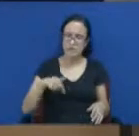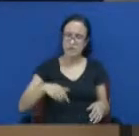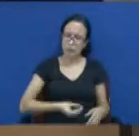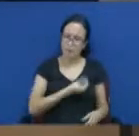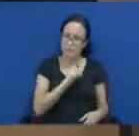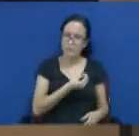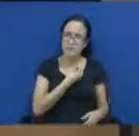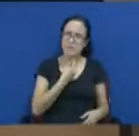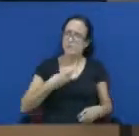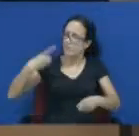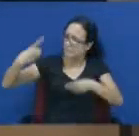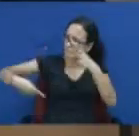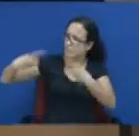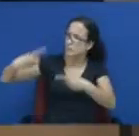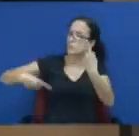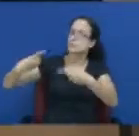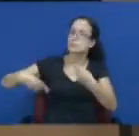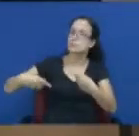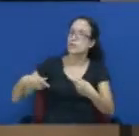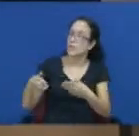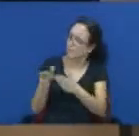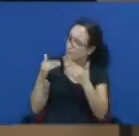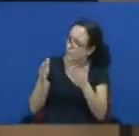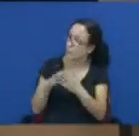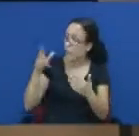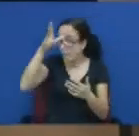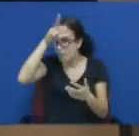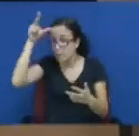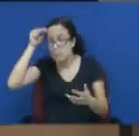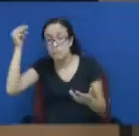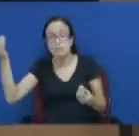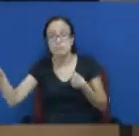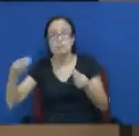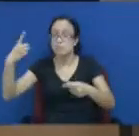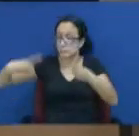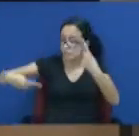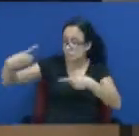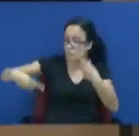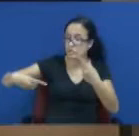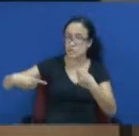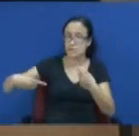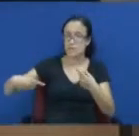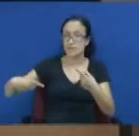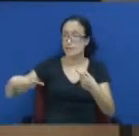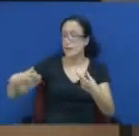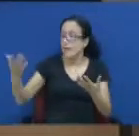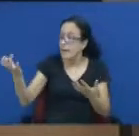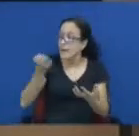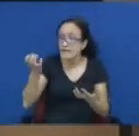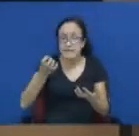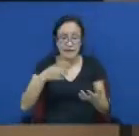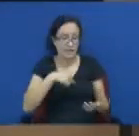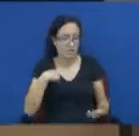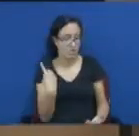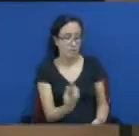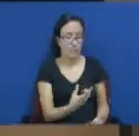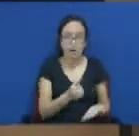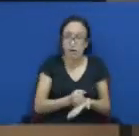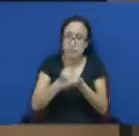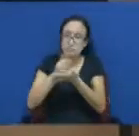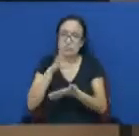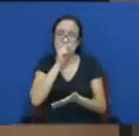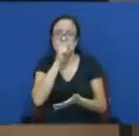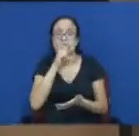mais conosco. Se o governo quer que nós ajudamos essa cidade a avançar. Porque, bem colocado ali, como o doutor Júlio